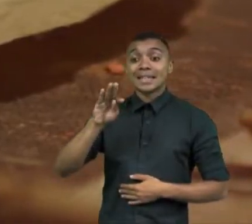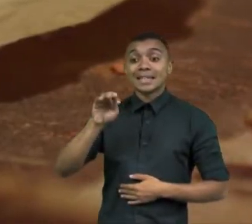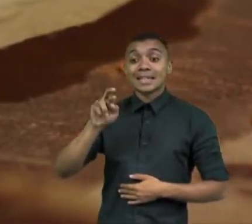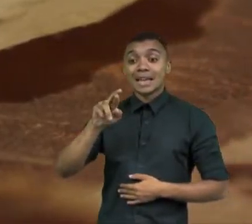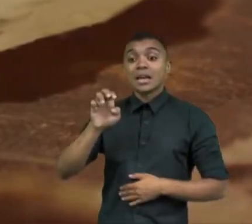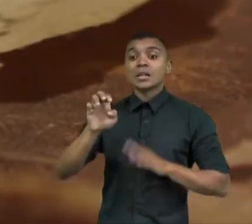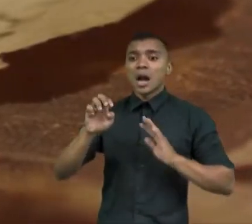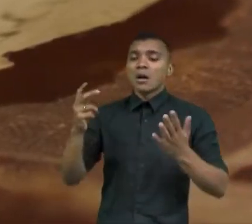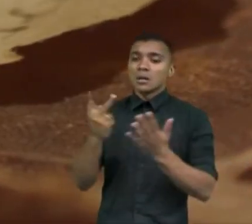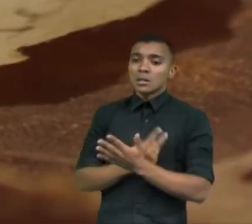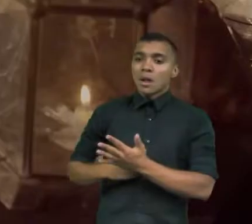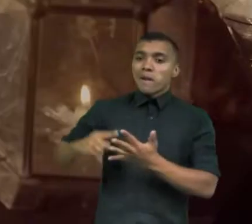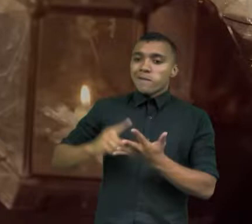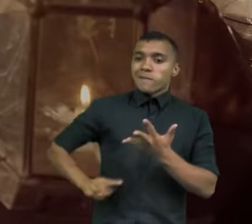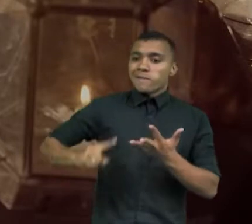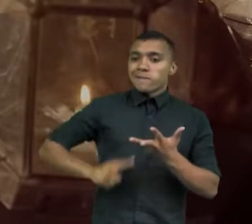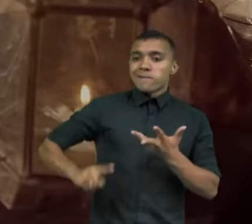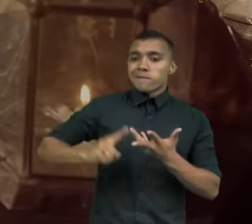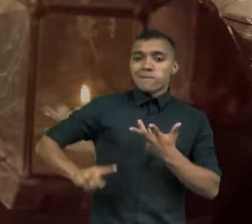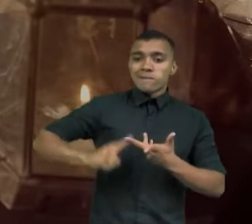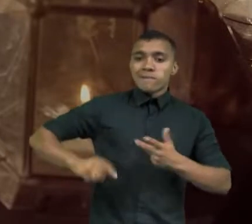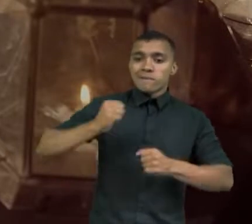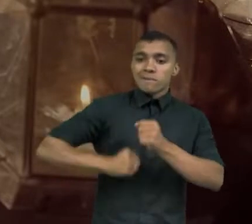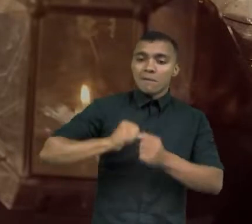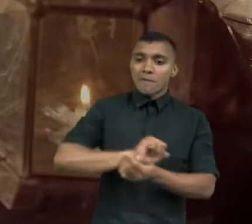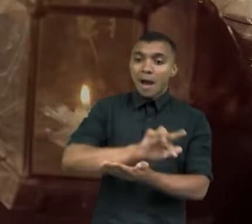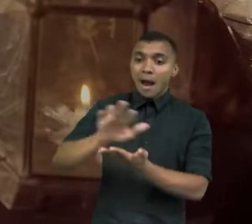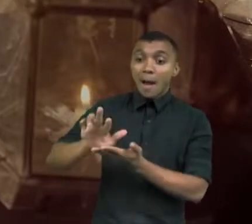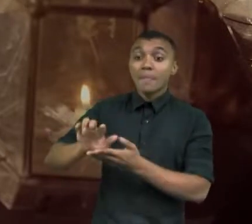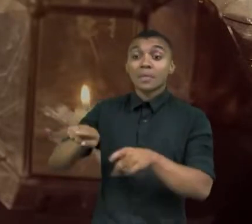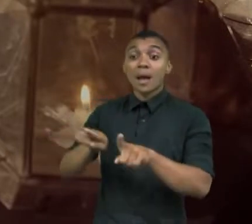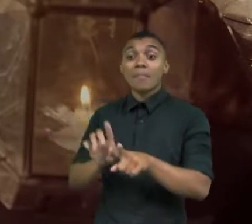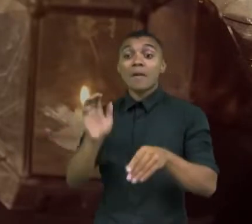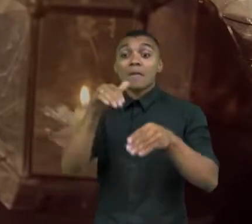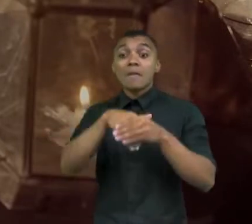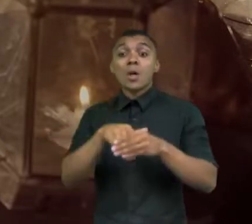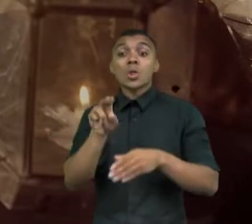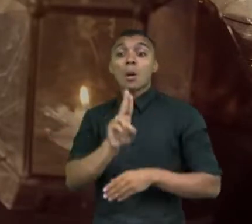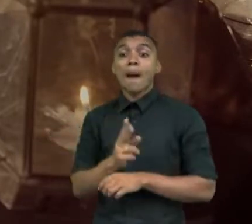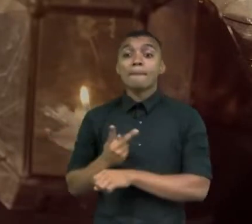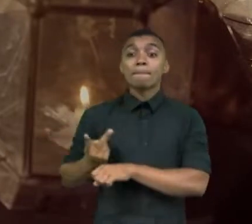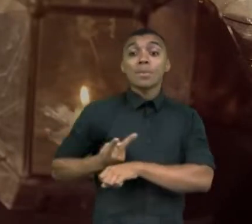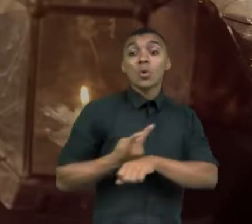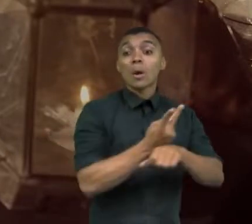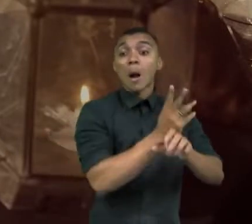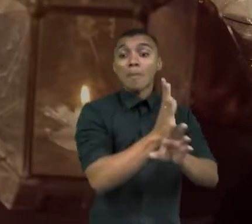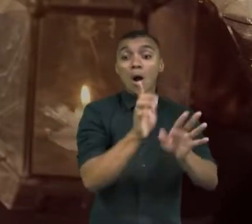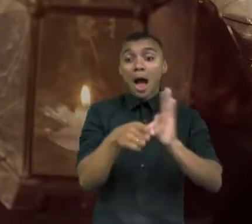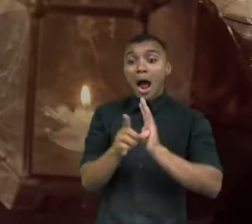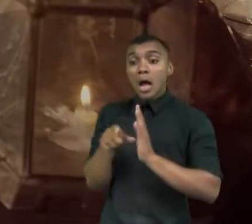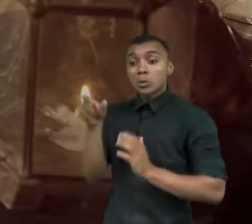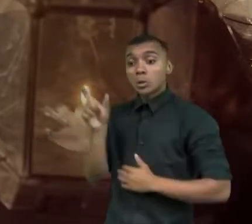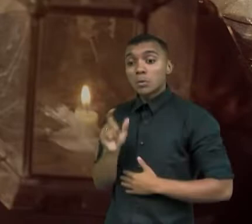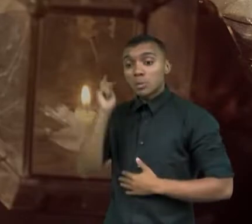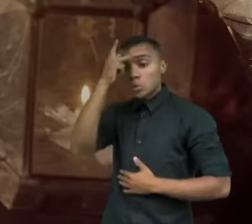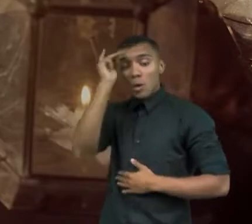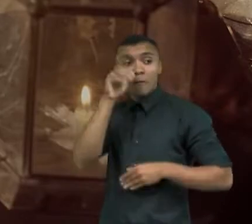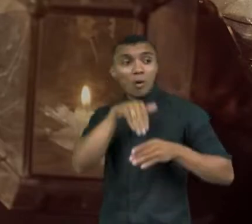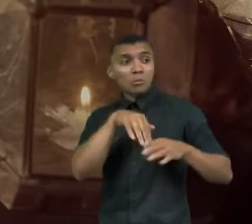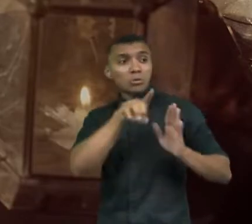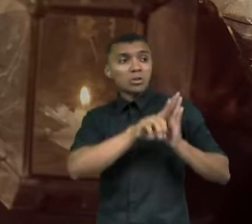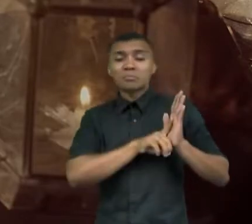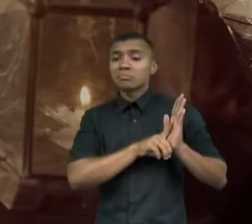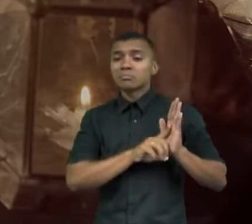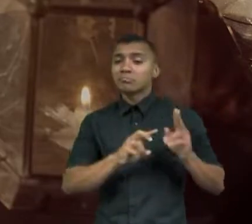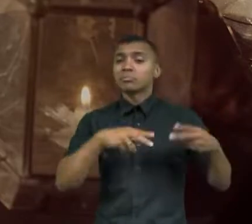fraudes eleitorais. Havia, por exemplo, o voto por procuração, no qual o eleitor transferia seu direito de voto